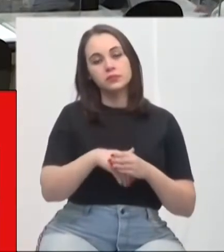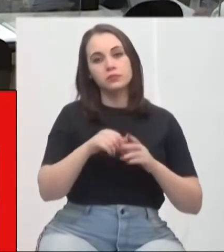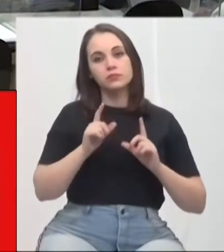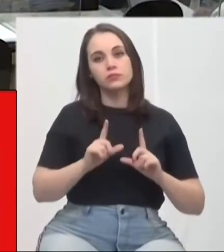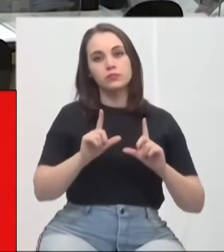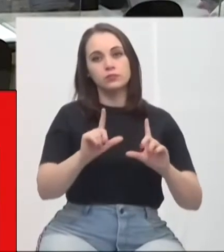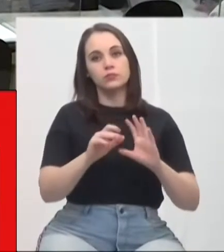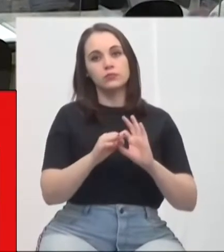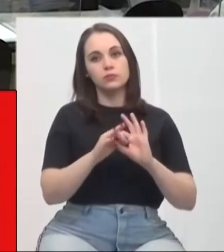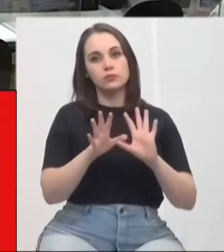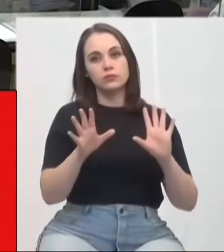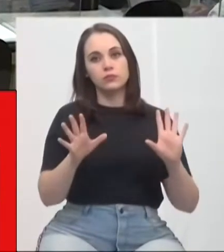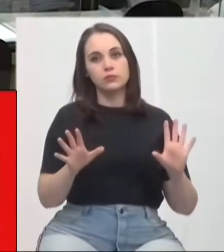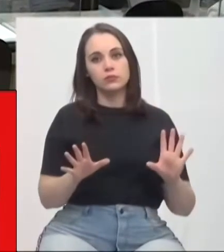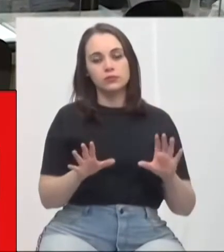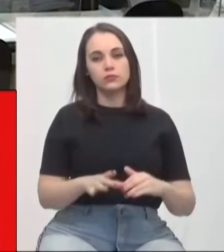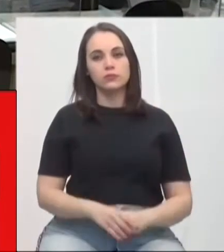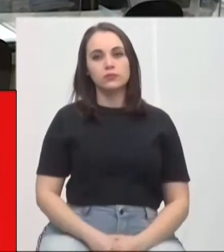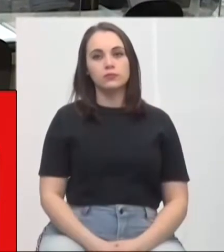votação.